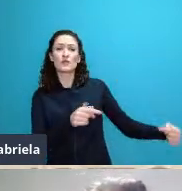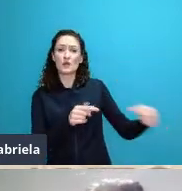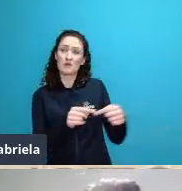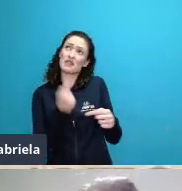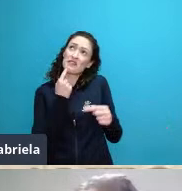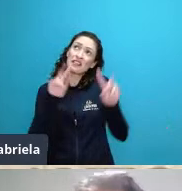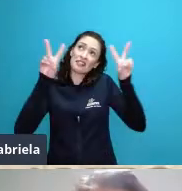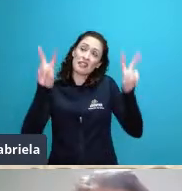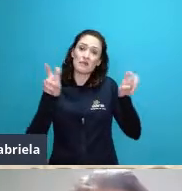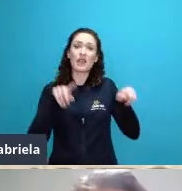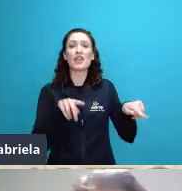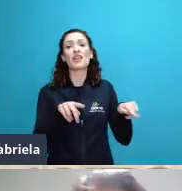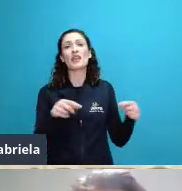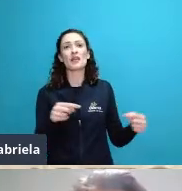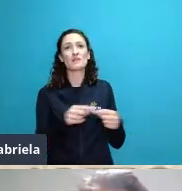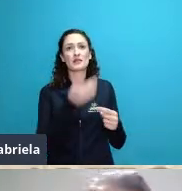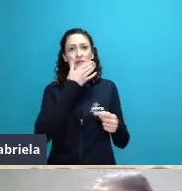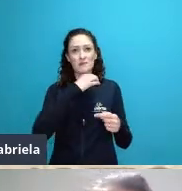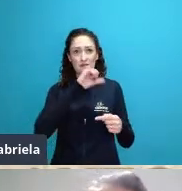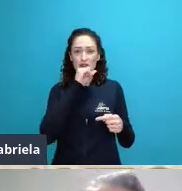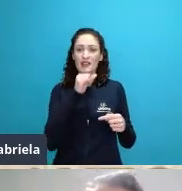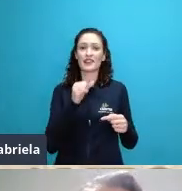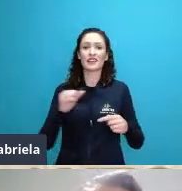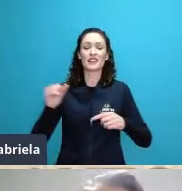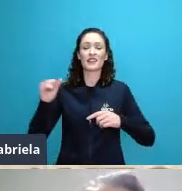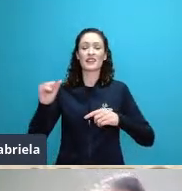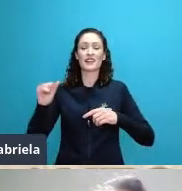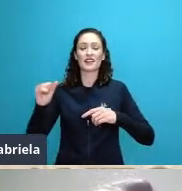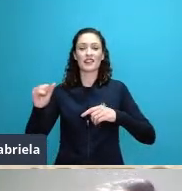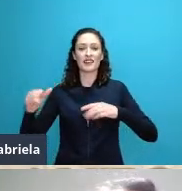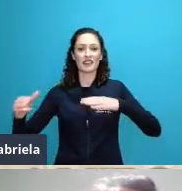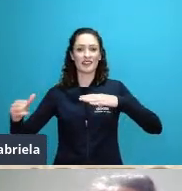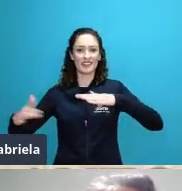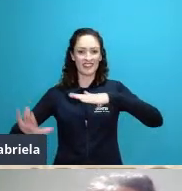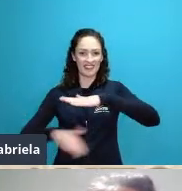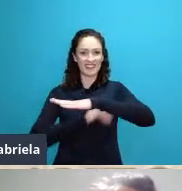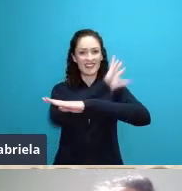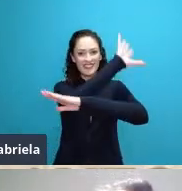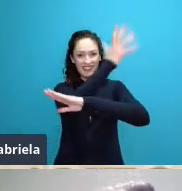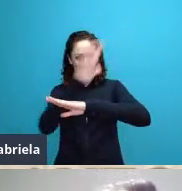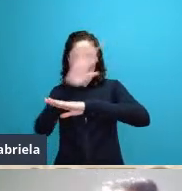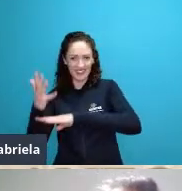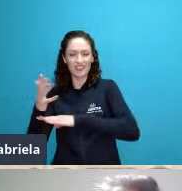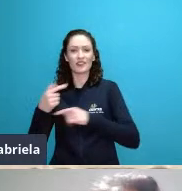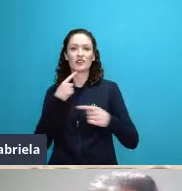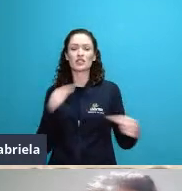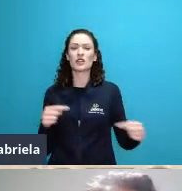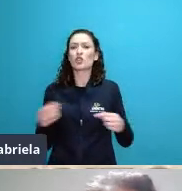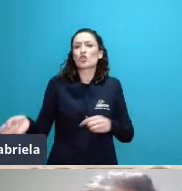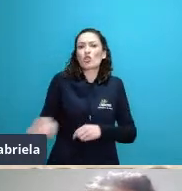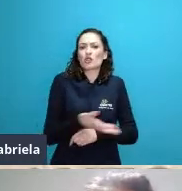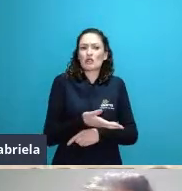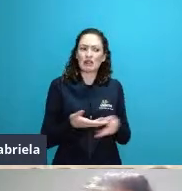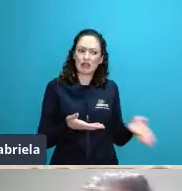perguntarmos isso a gente precisa pensar numa definição para a ecologia o que é a ecologia